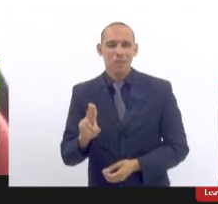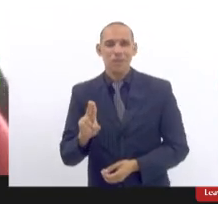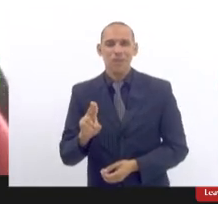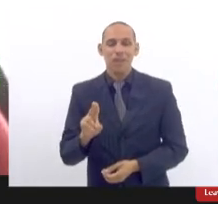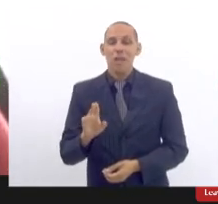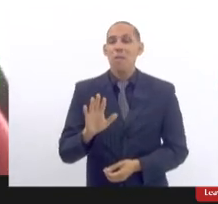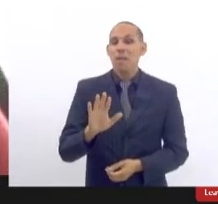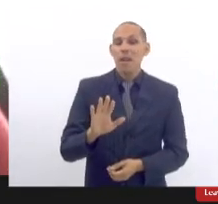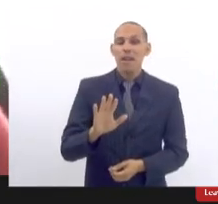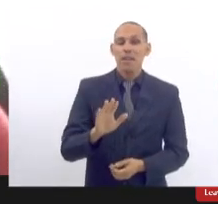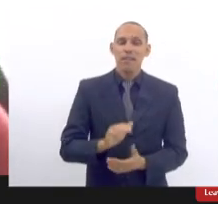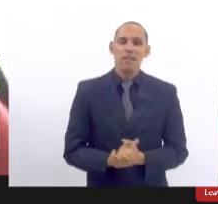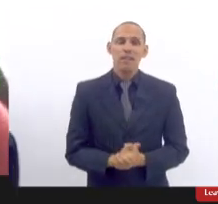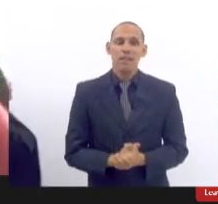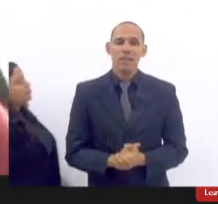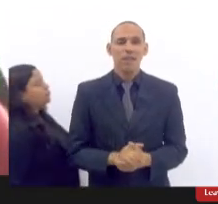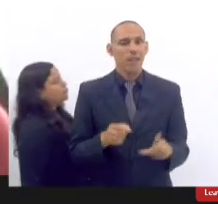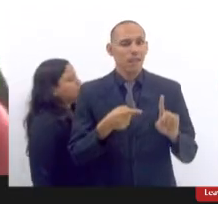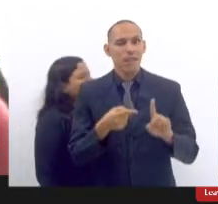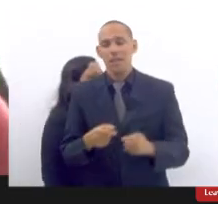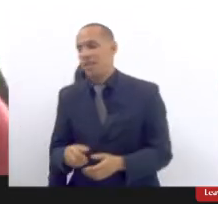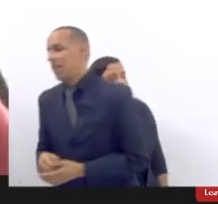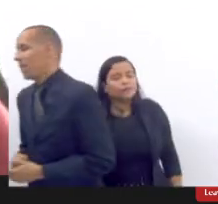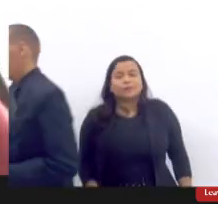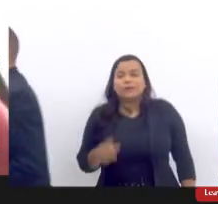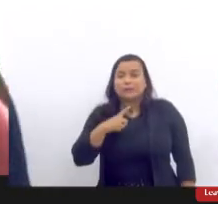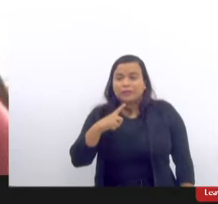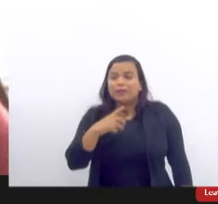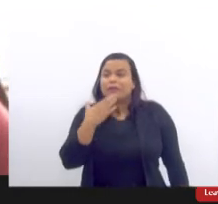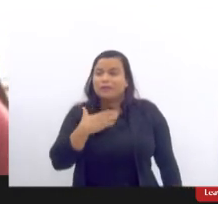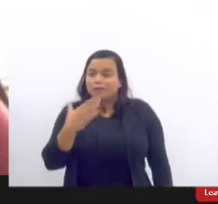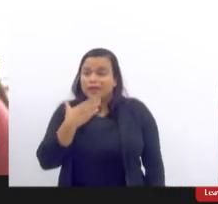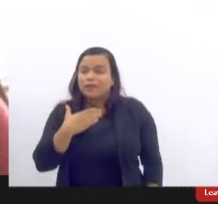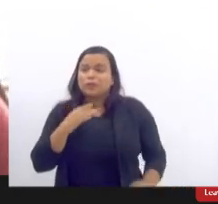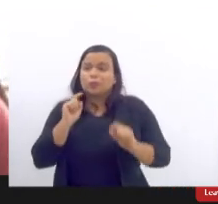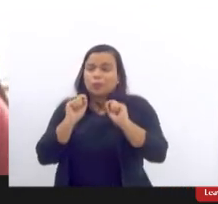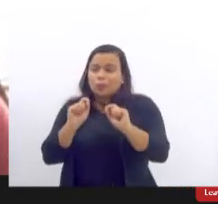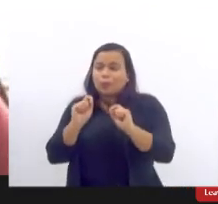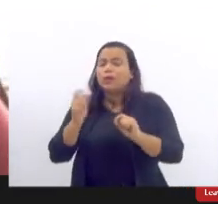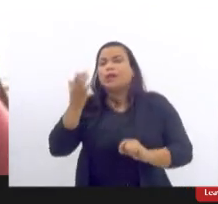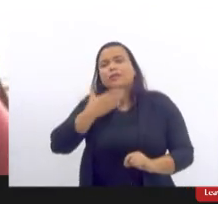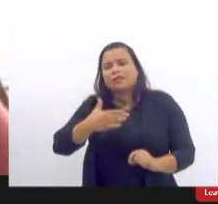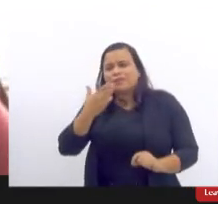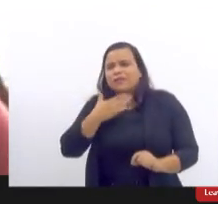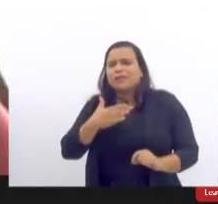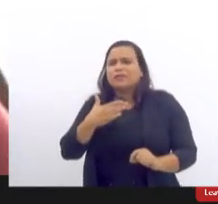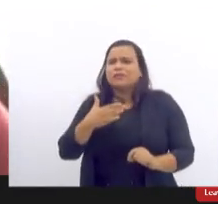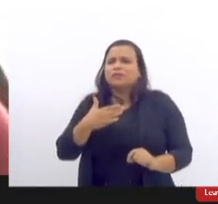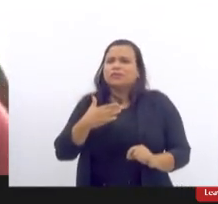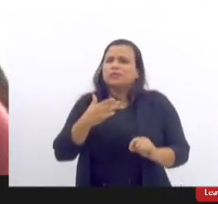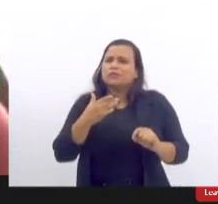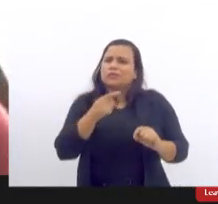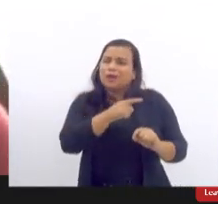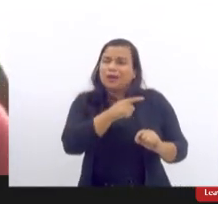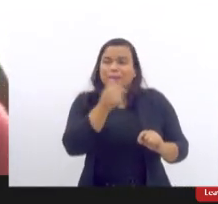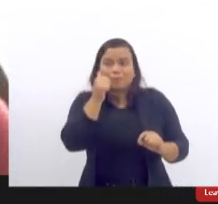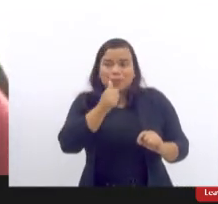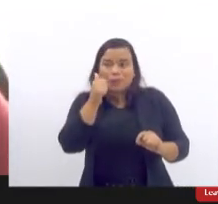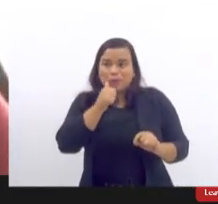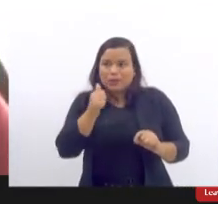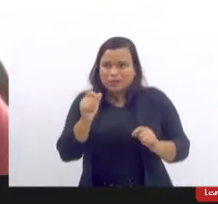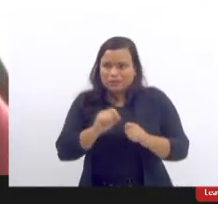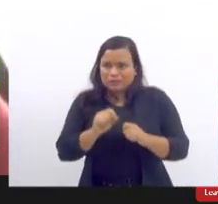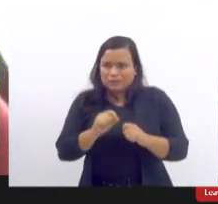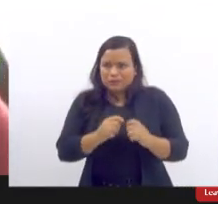ele tem um defeito e esse defeito fez com que as mulheres que implantaram esse dispositivo